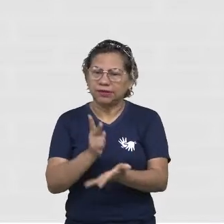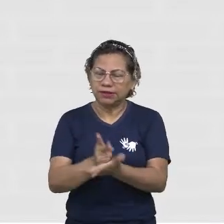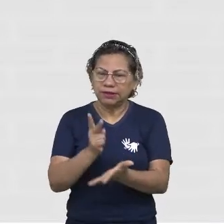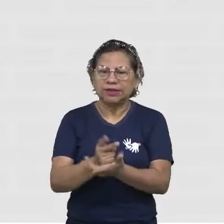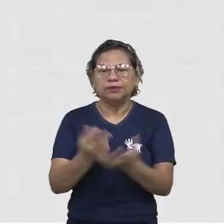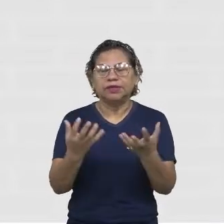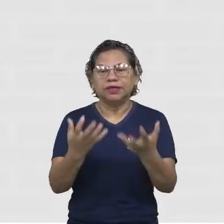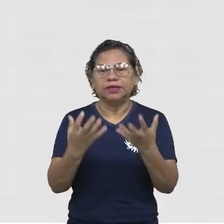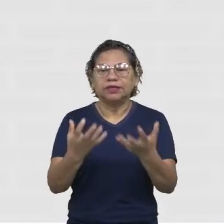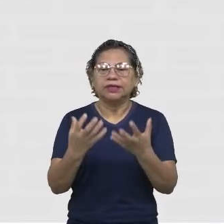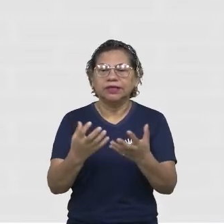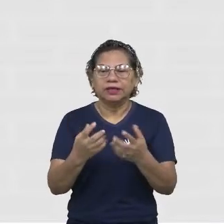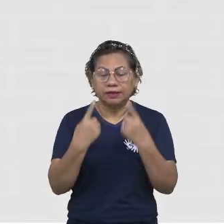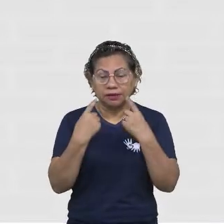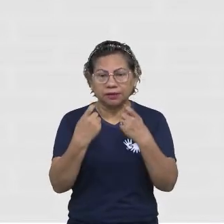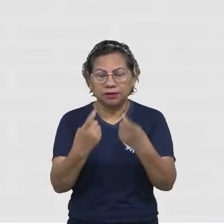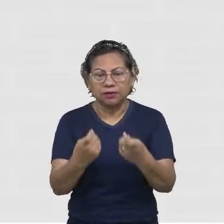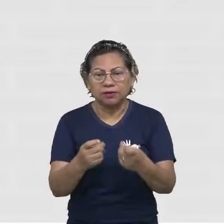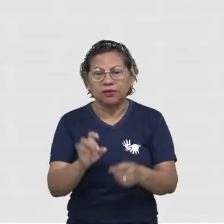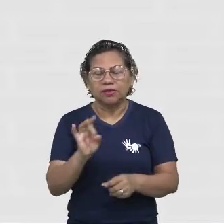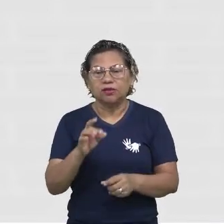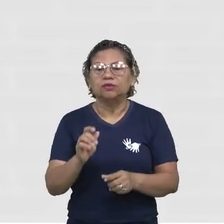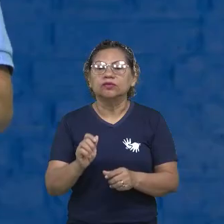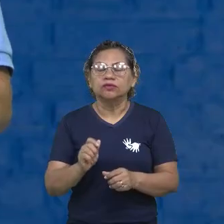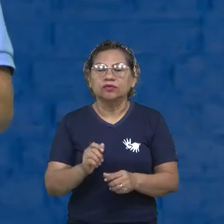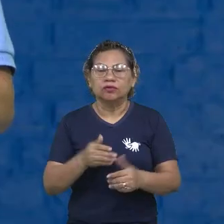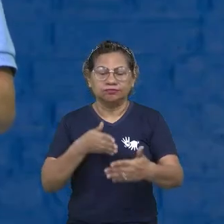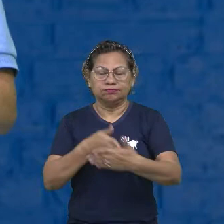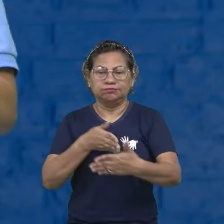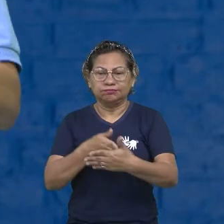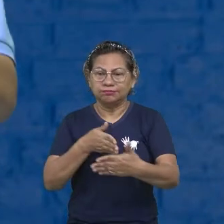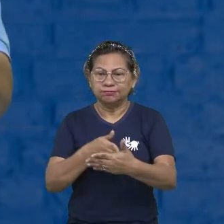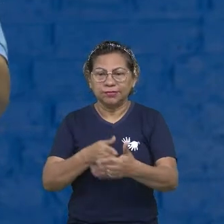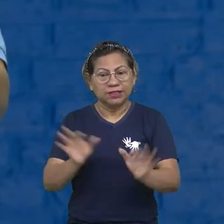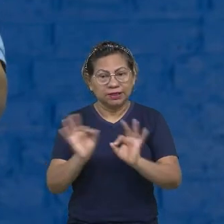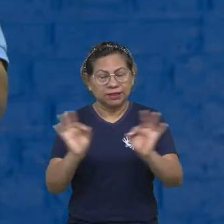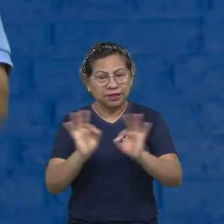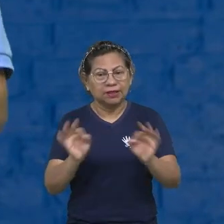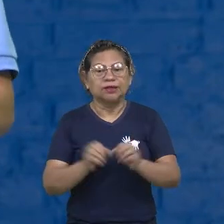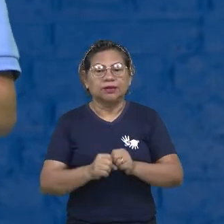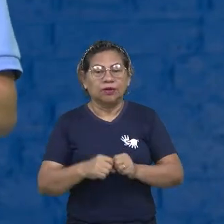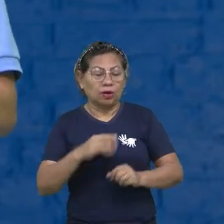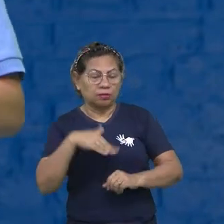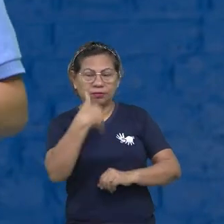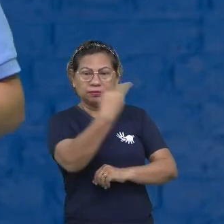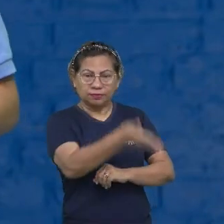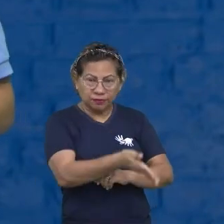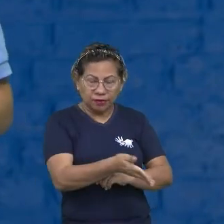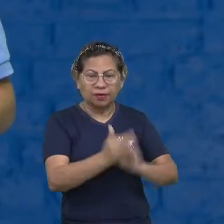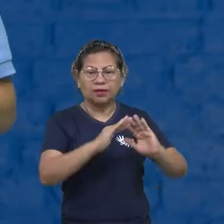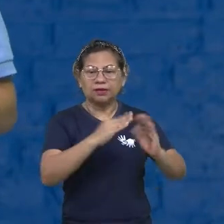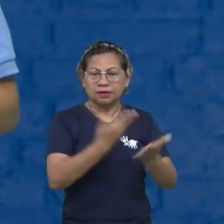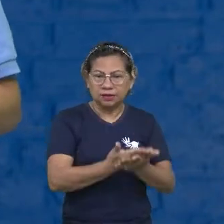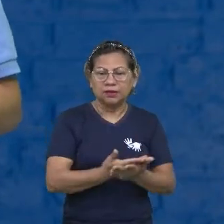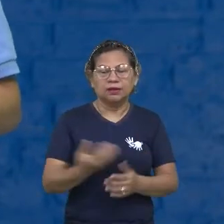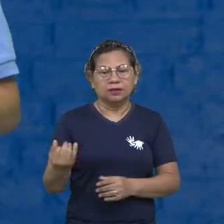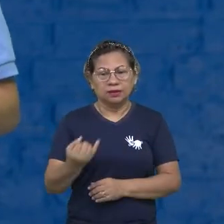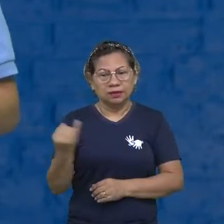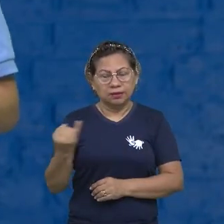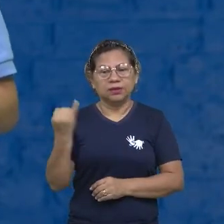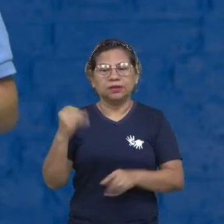mais. Não ficar só no que a professora está falando em sala de aula, ou que nós estamos comentando aqui. ir além,